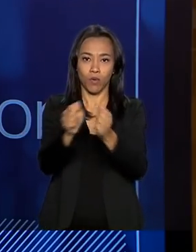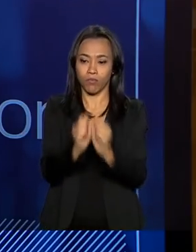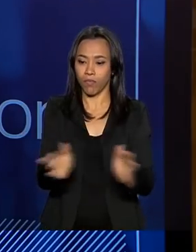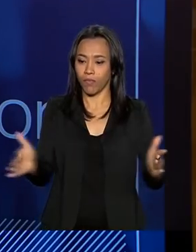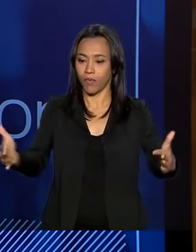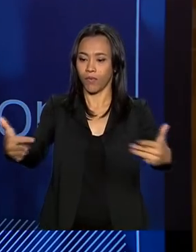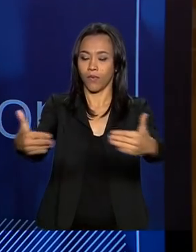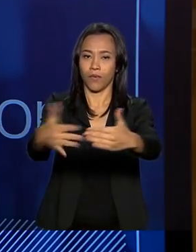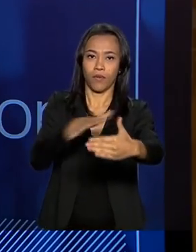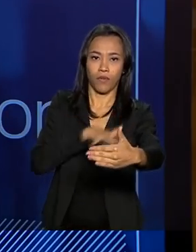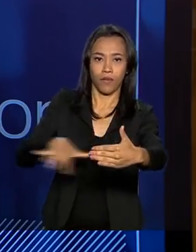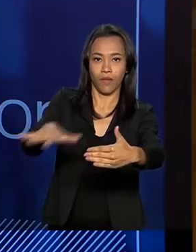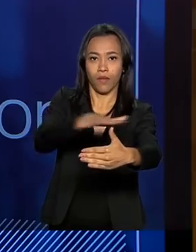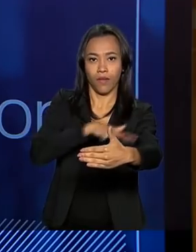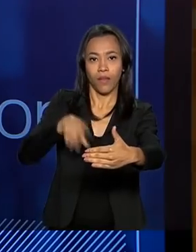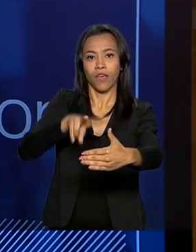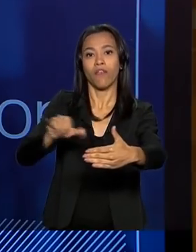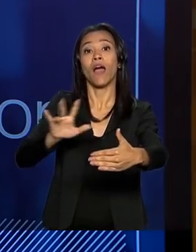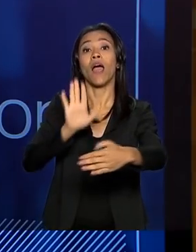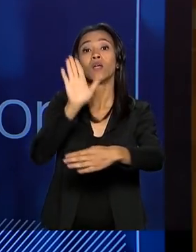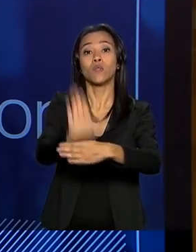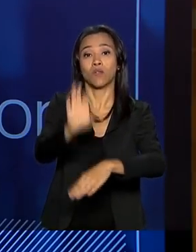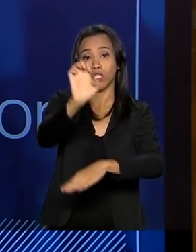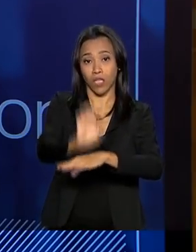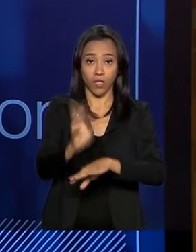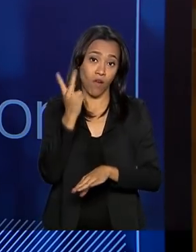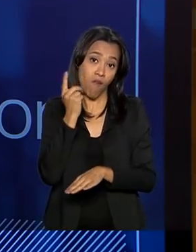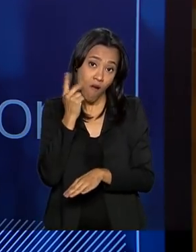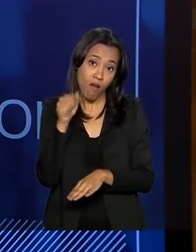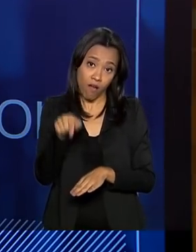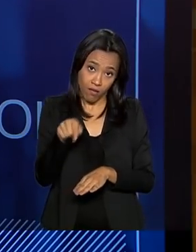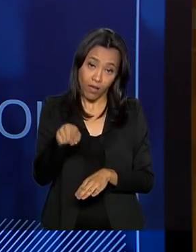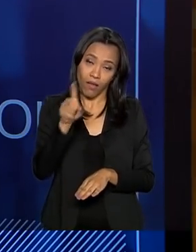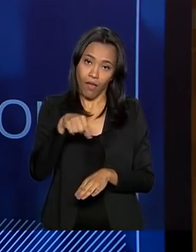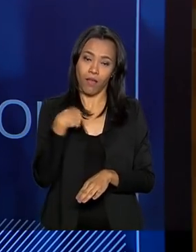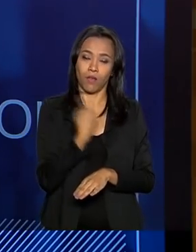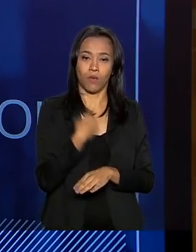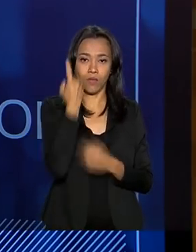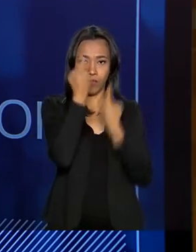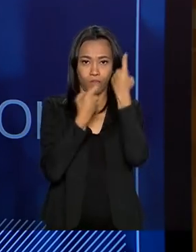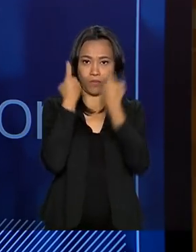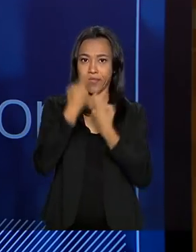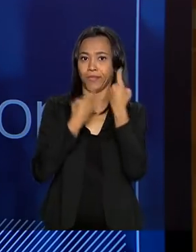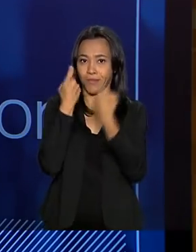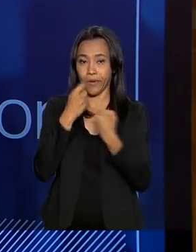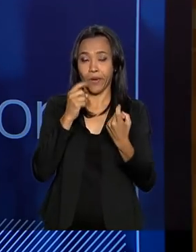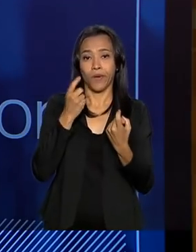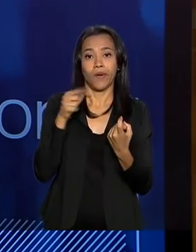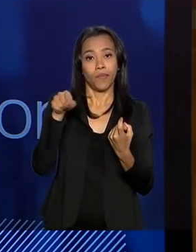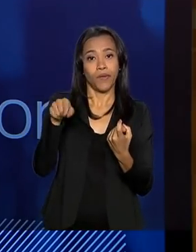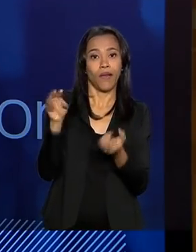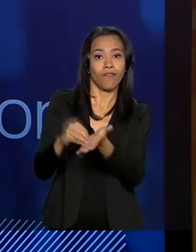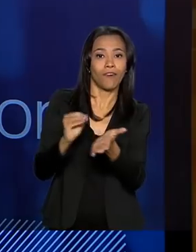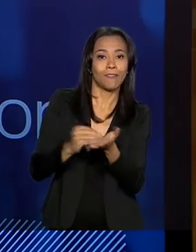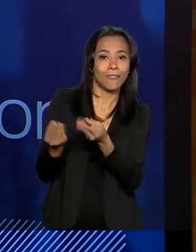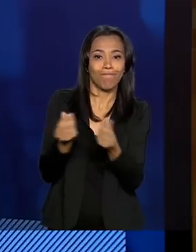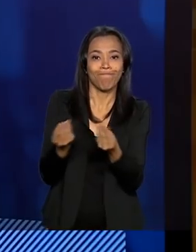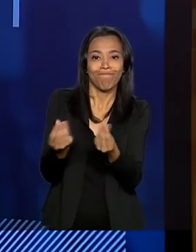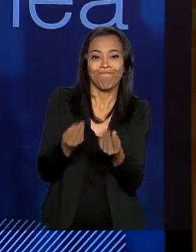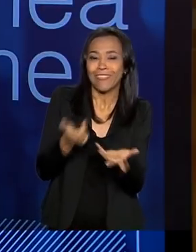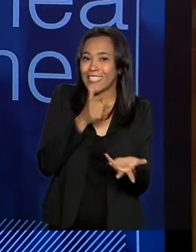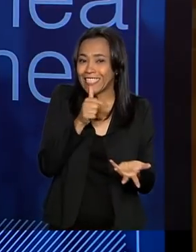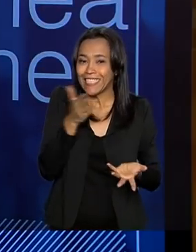abastecerá a região metropolitana de Fortaleza, que é a nossa preocupação hoje, em virtude do potencial desabastecimento